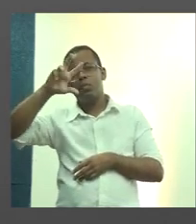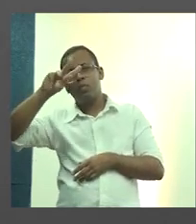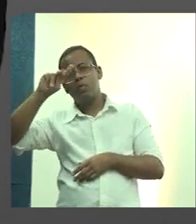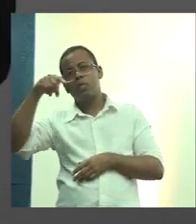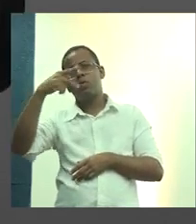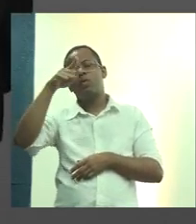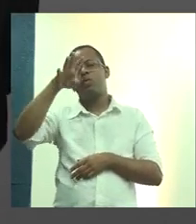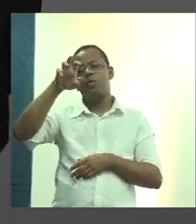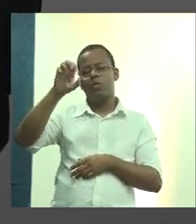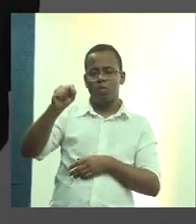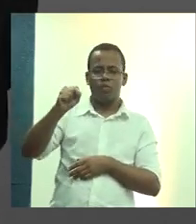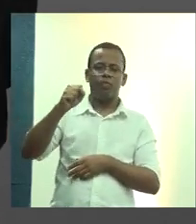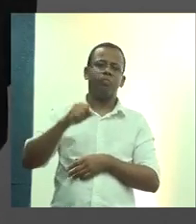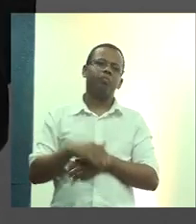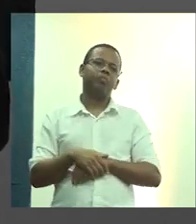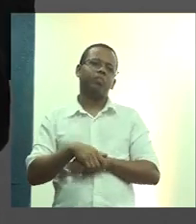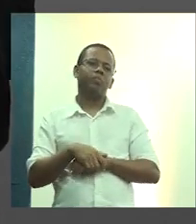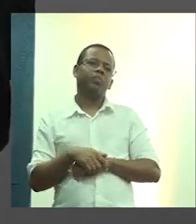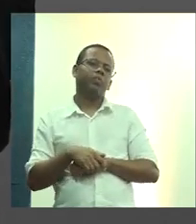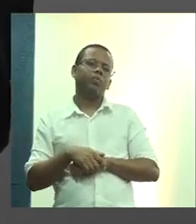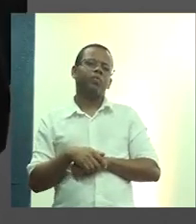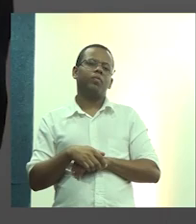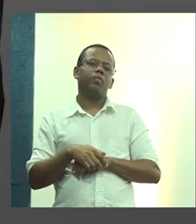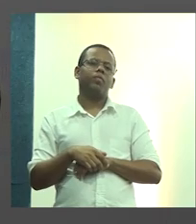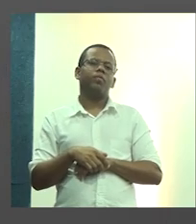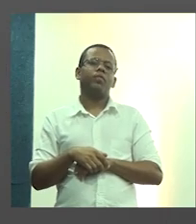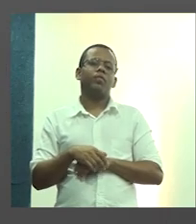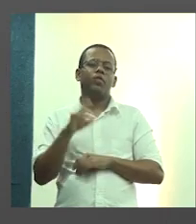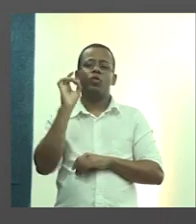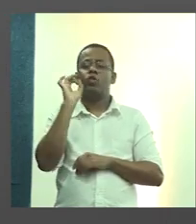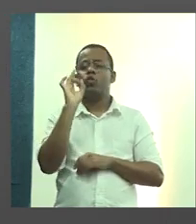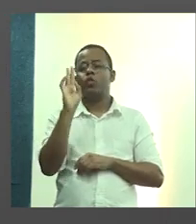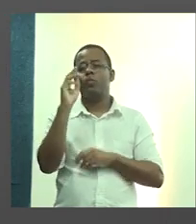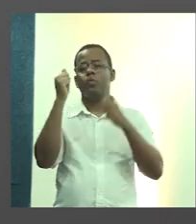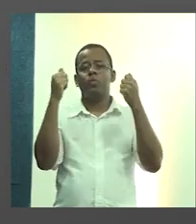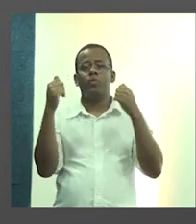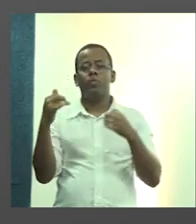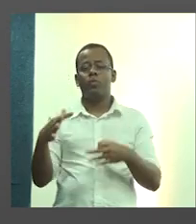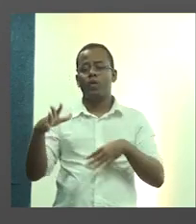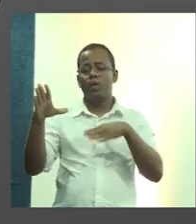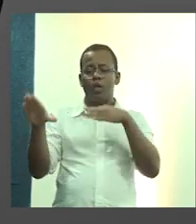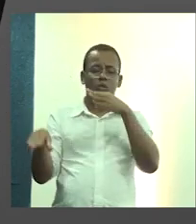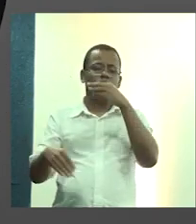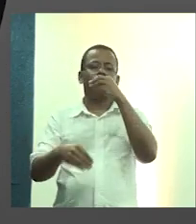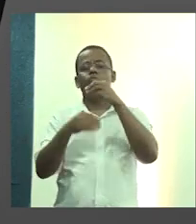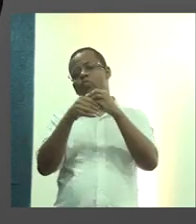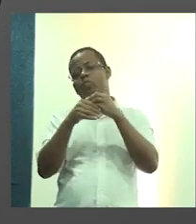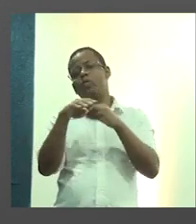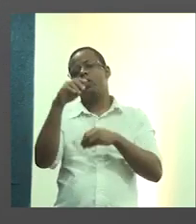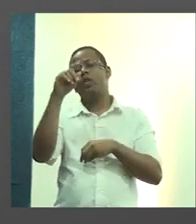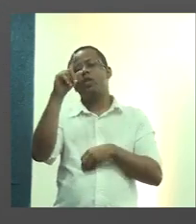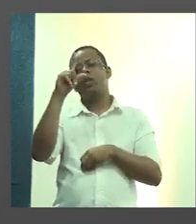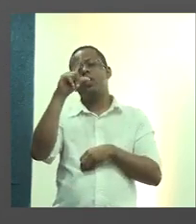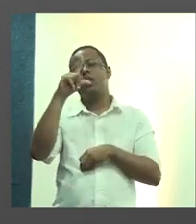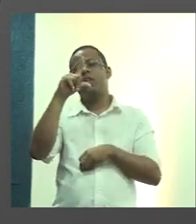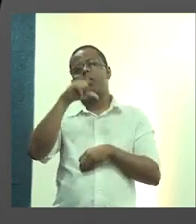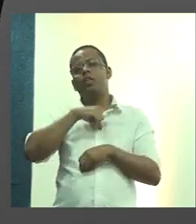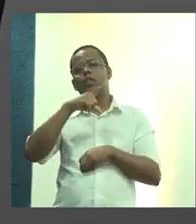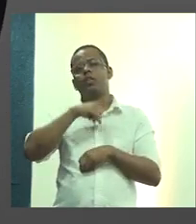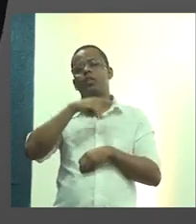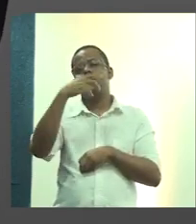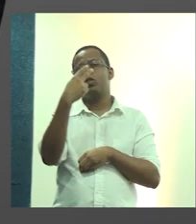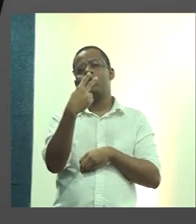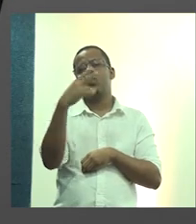mil reais. Só para salientar também, além daqueles 2%